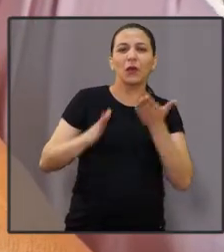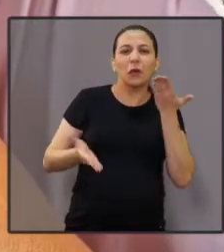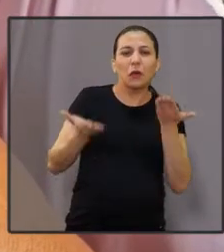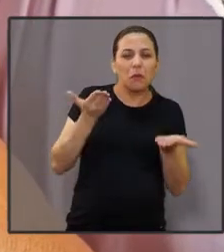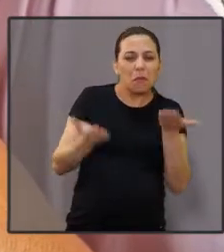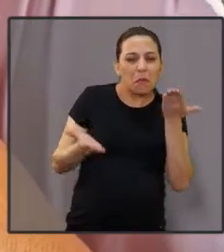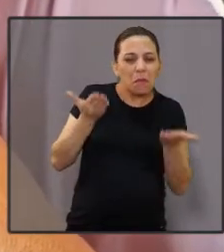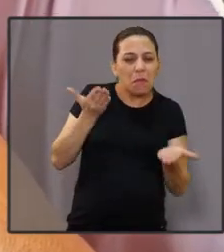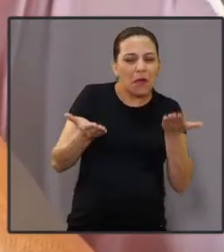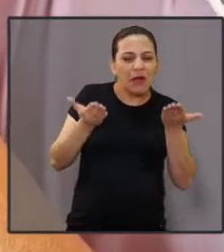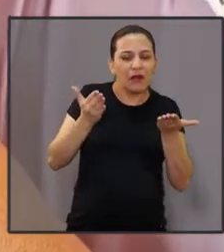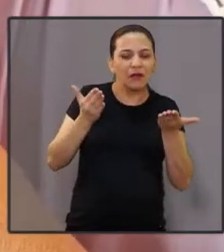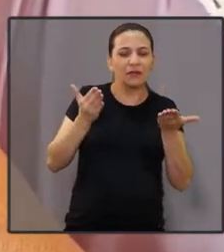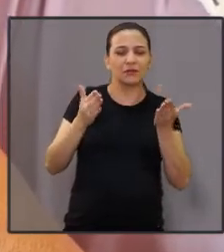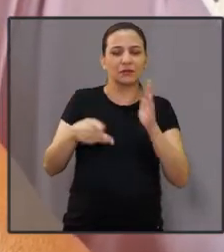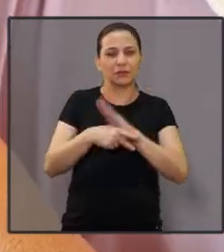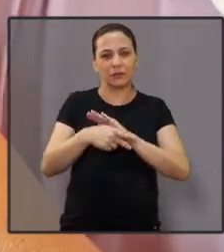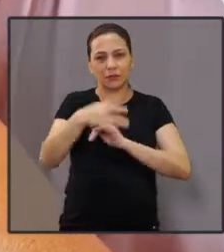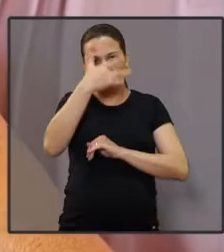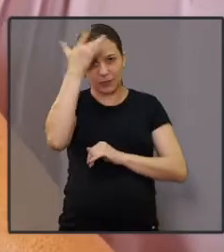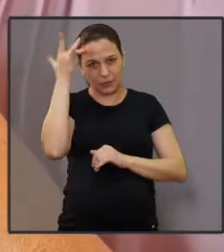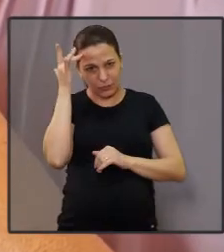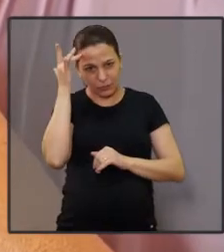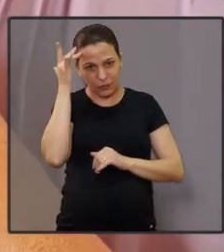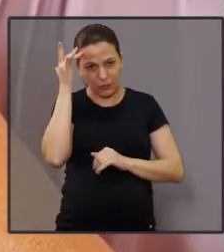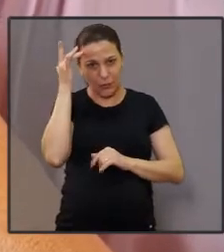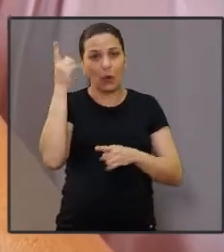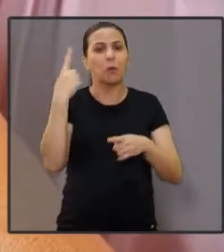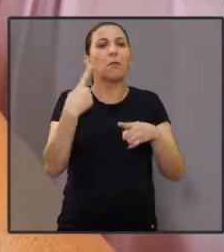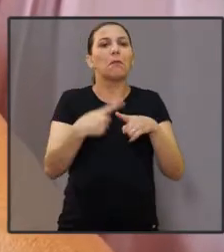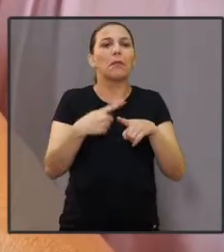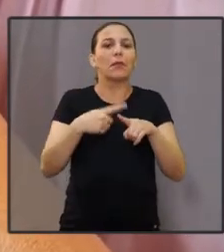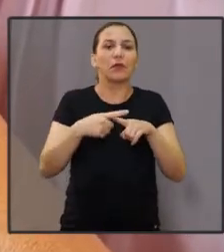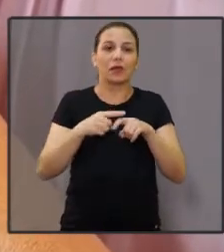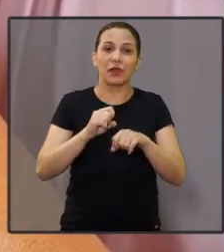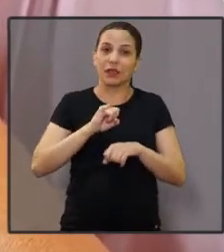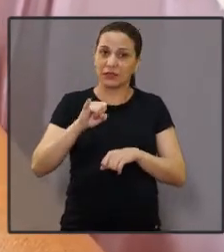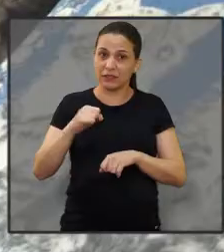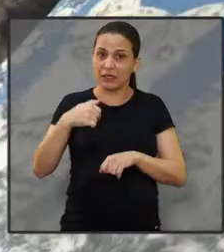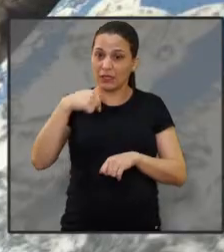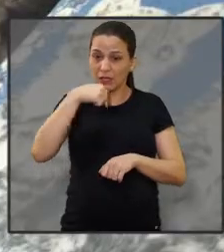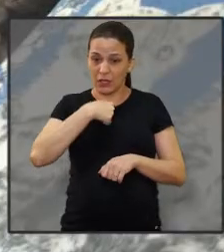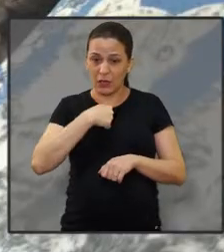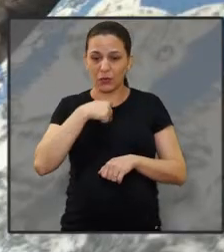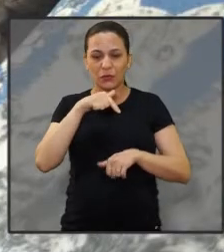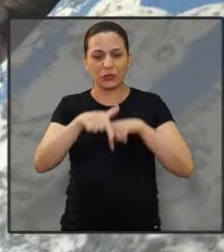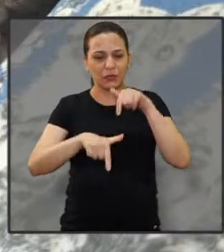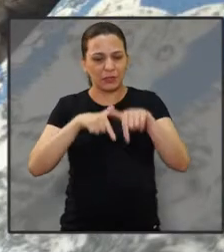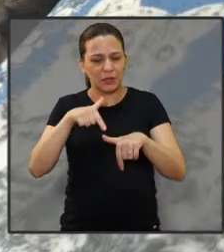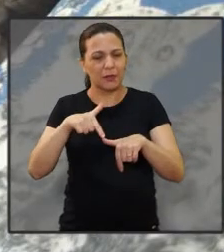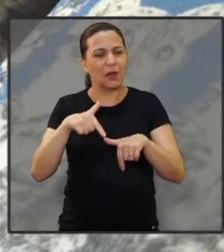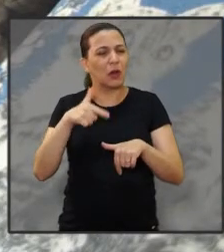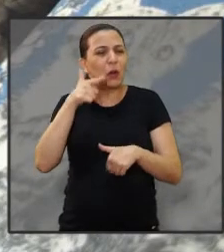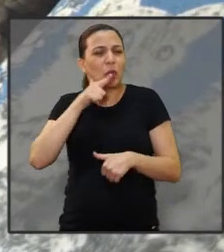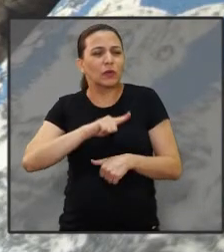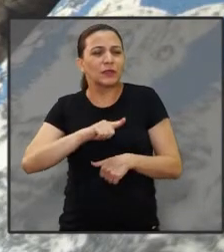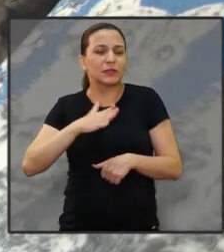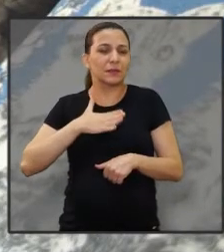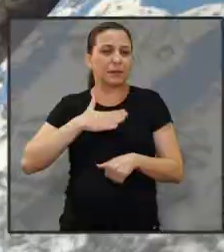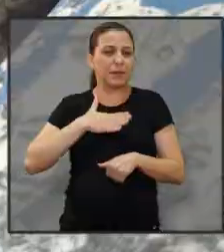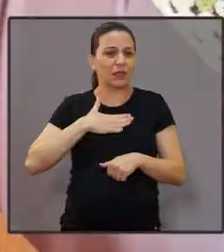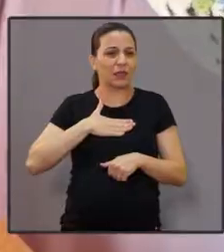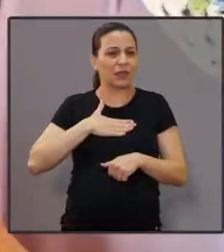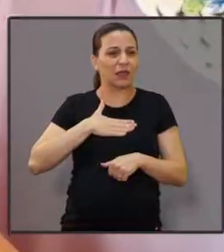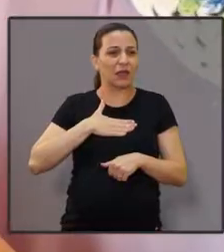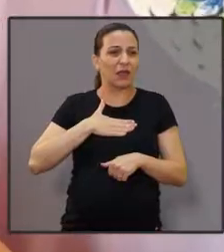Eu estou aqui e ele está lá. Ou eu estou aqui e ela está lá. Por que isso? Não sei, se eu estou aqui, porque... Eu mereci